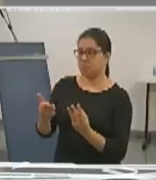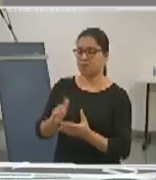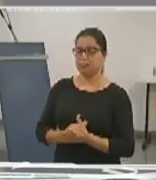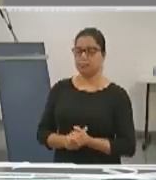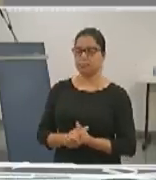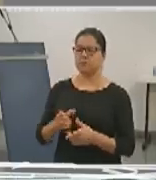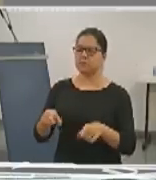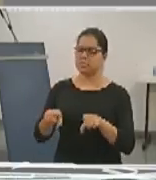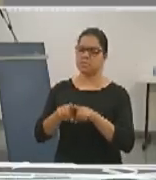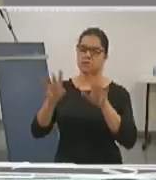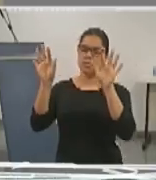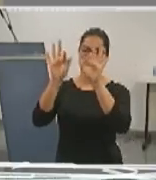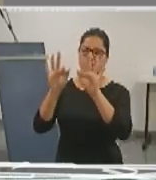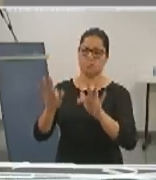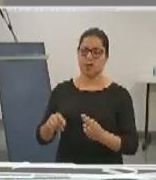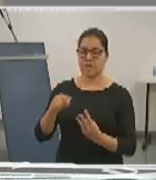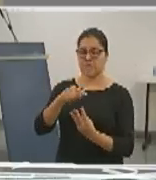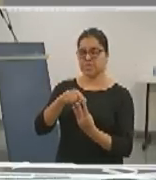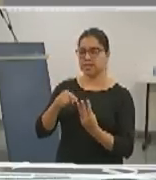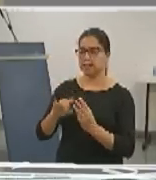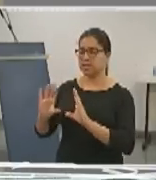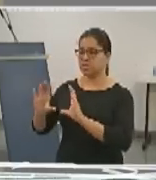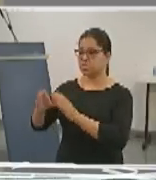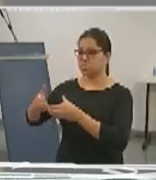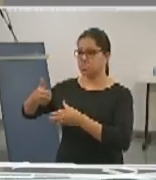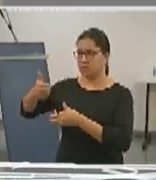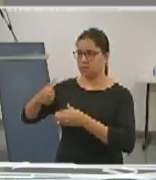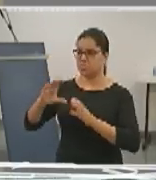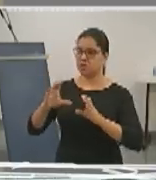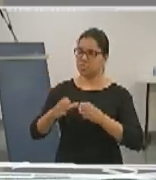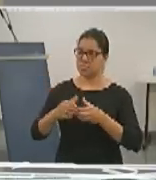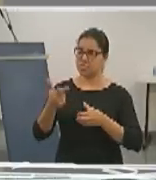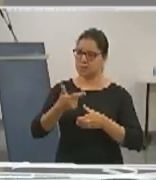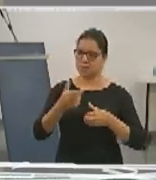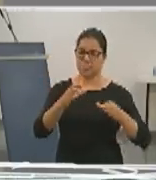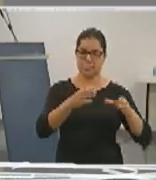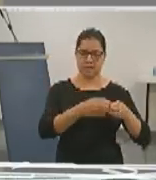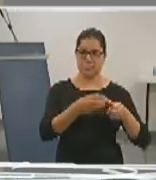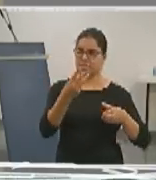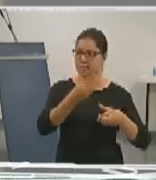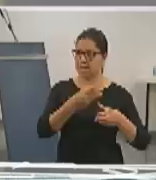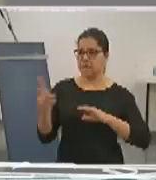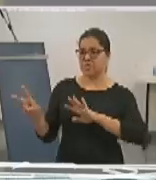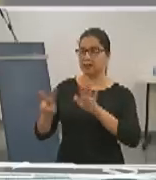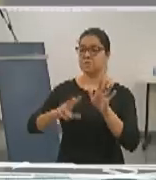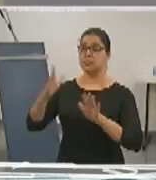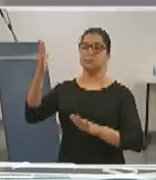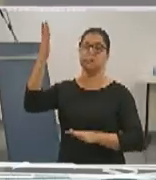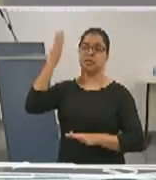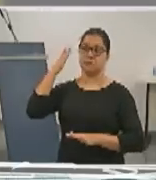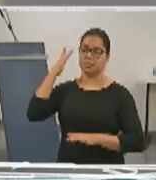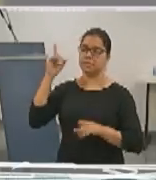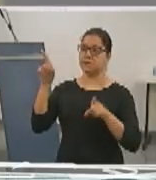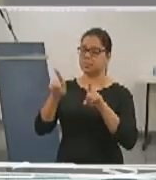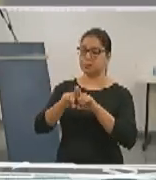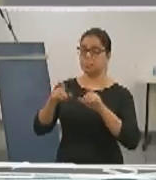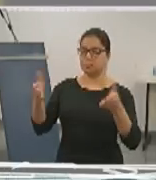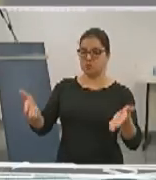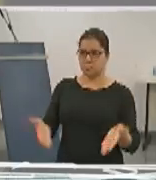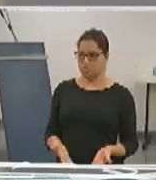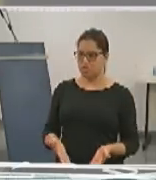feliz pelo compromisso que as três chapas fizeram com as entidades representativas na semana passada e no dia de hoje.